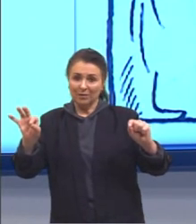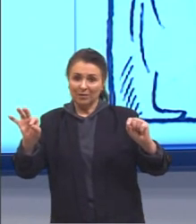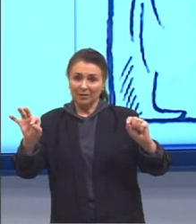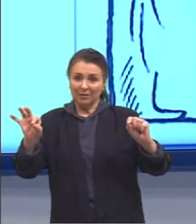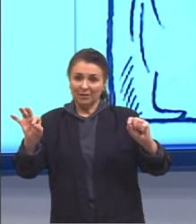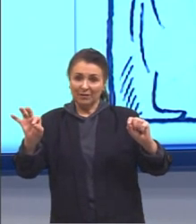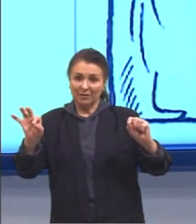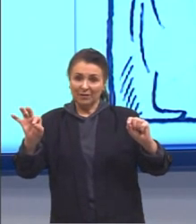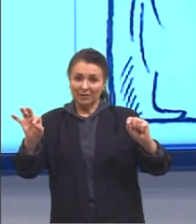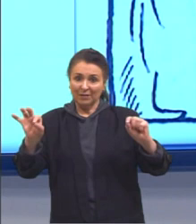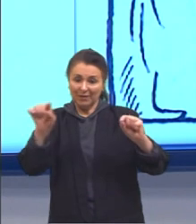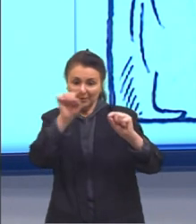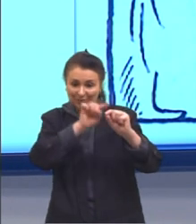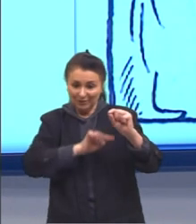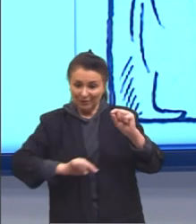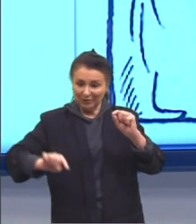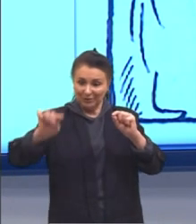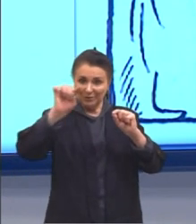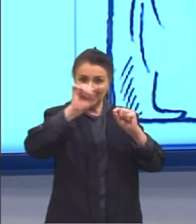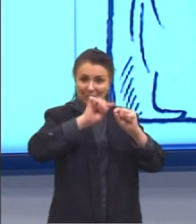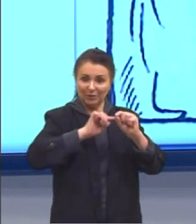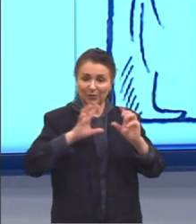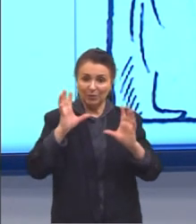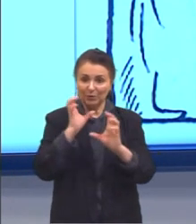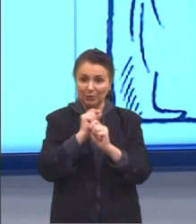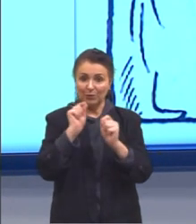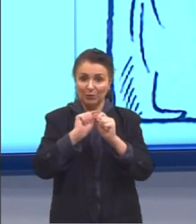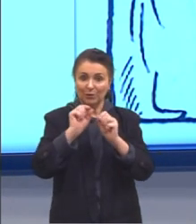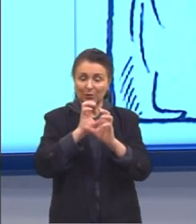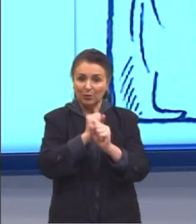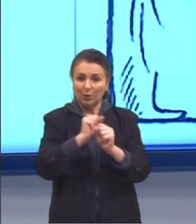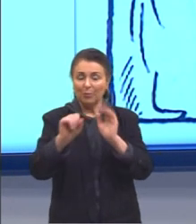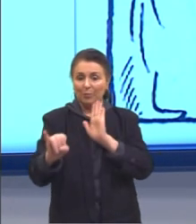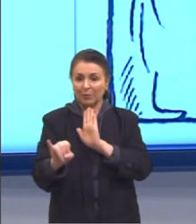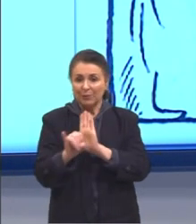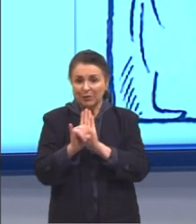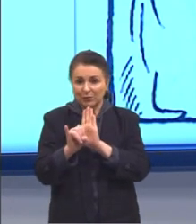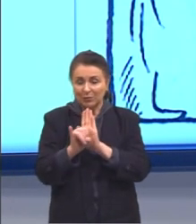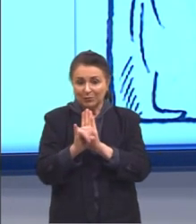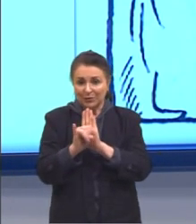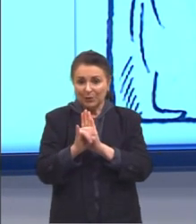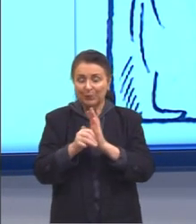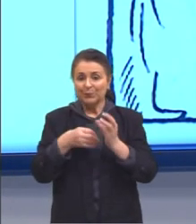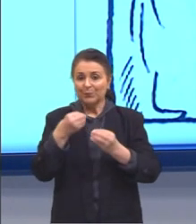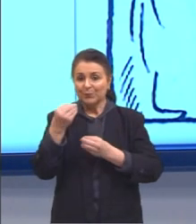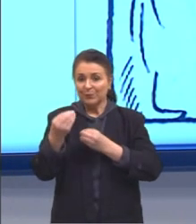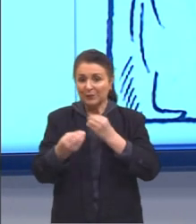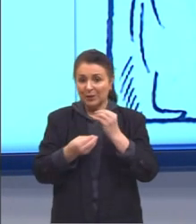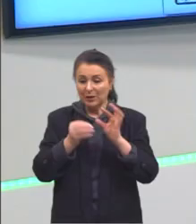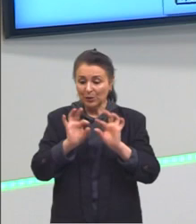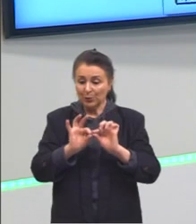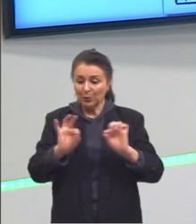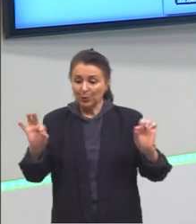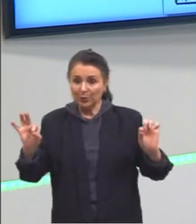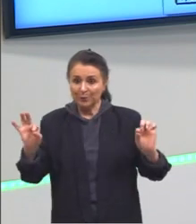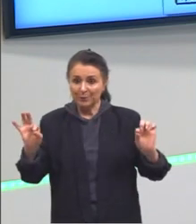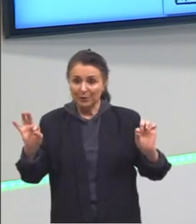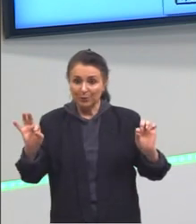circunferência. E daí eles vão fazer um nó para identificar exatamente esse comprimento.